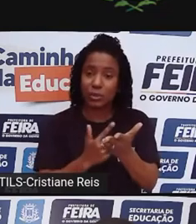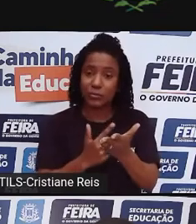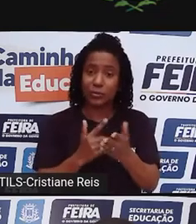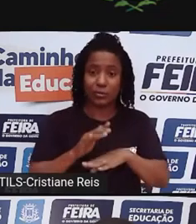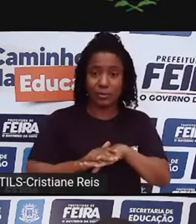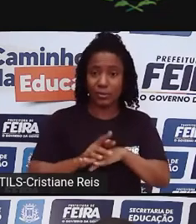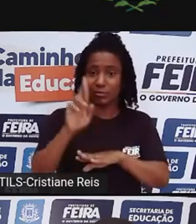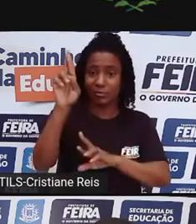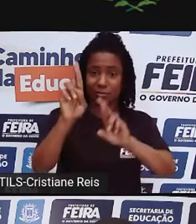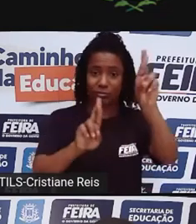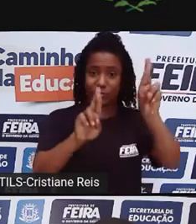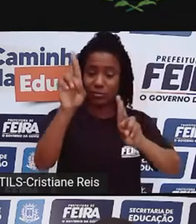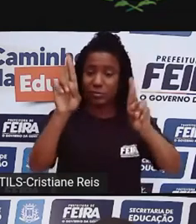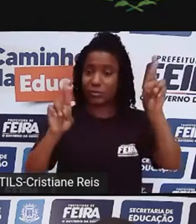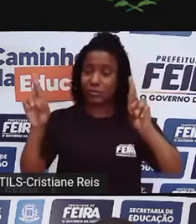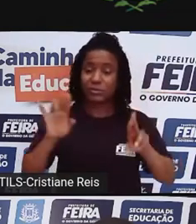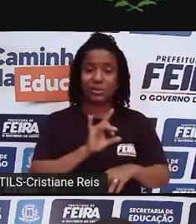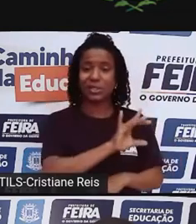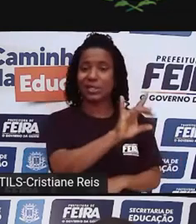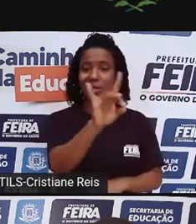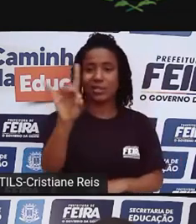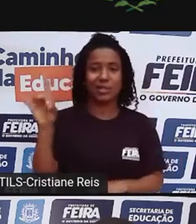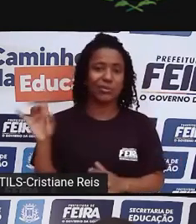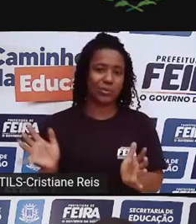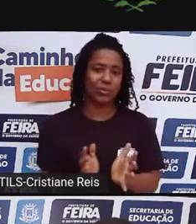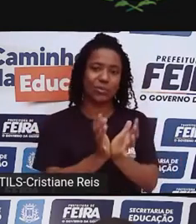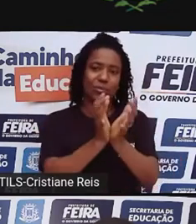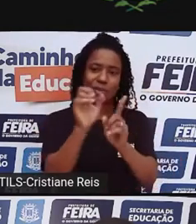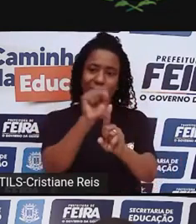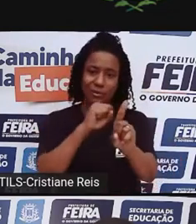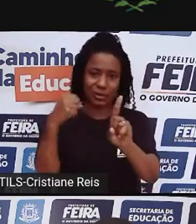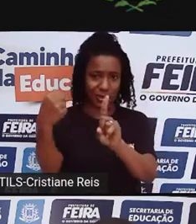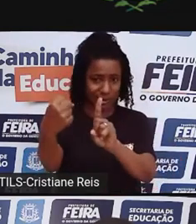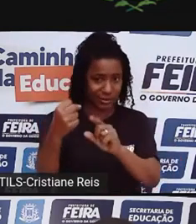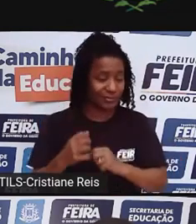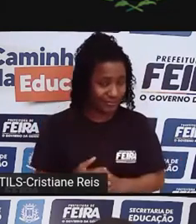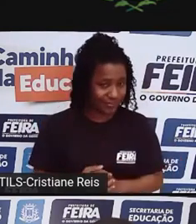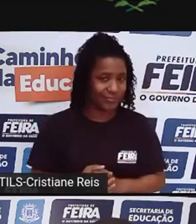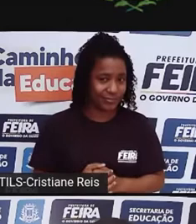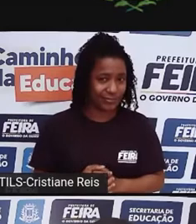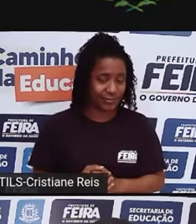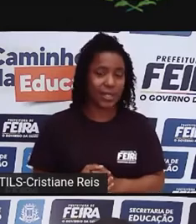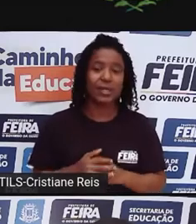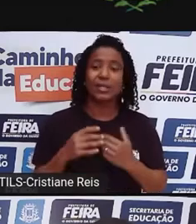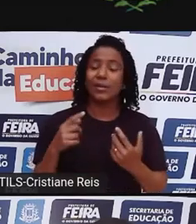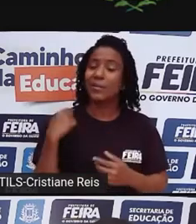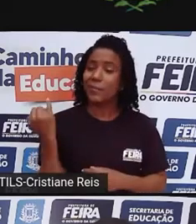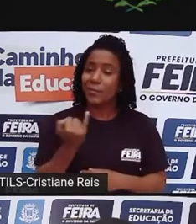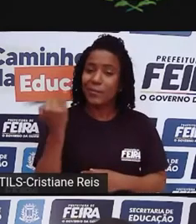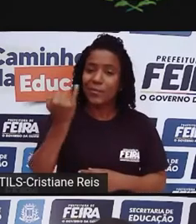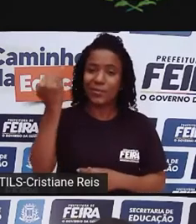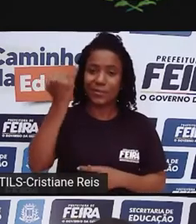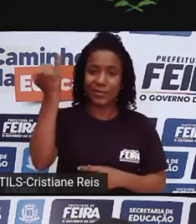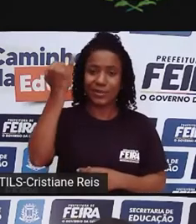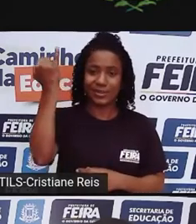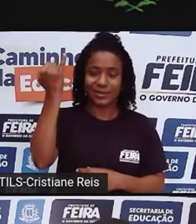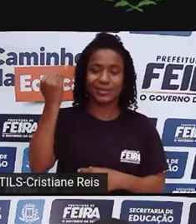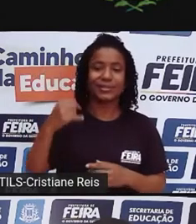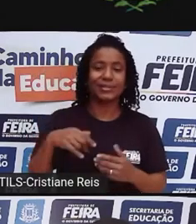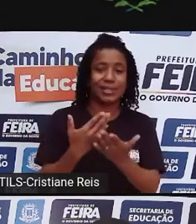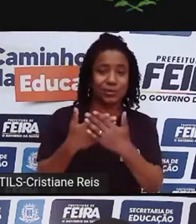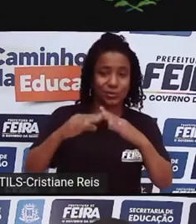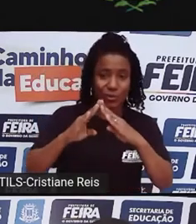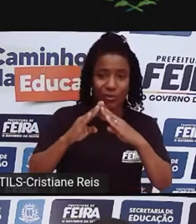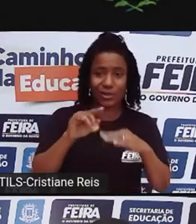de Felipe, é de Cristiane, é um dever coletivo. E esse dever coletivo, ele deve ser acionado também na escola de vocês,